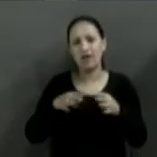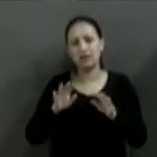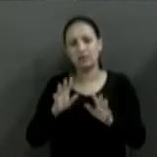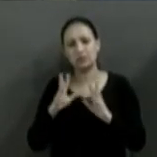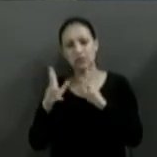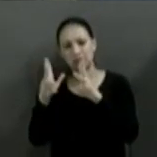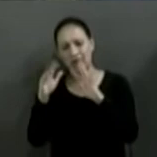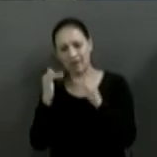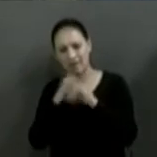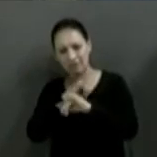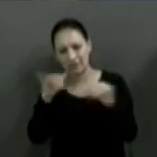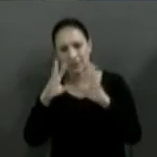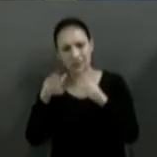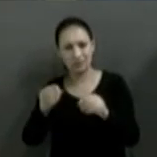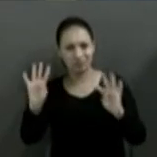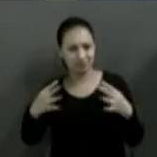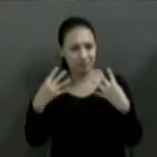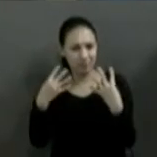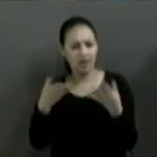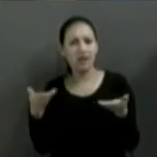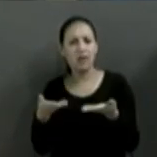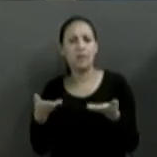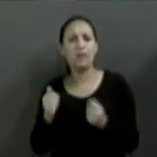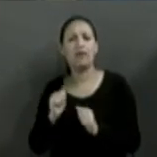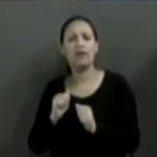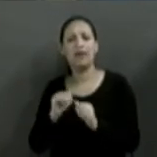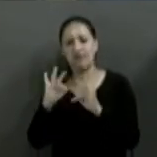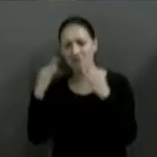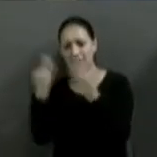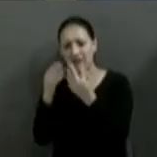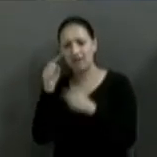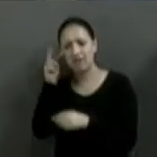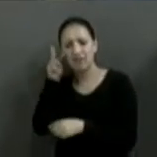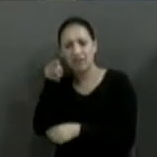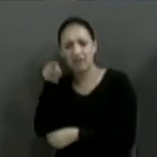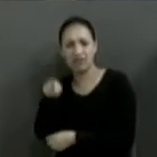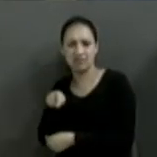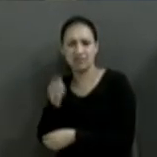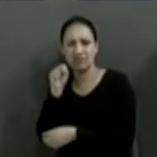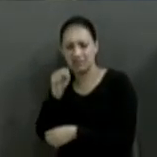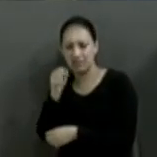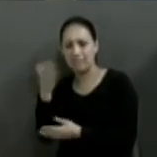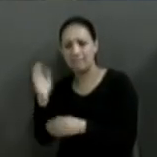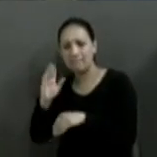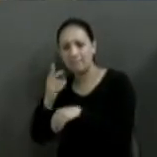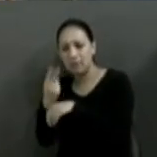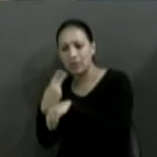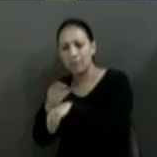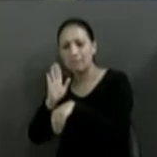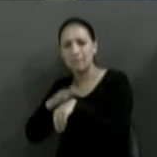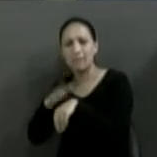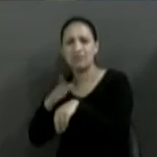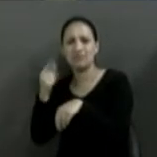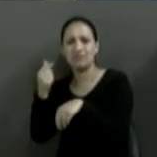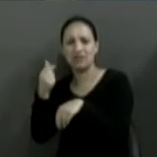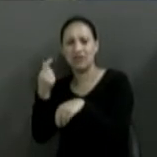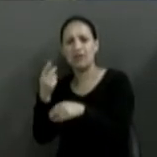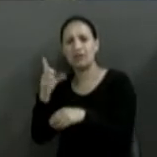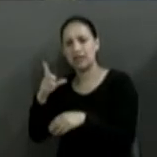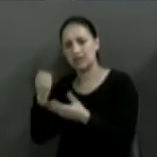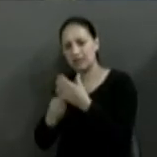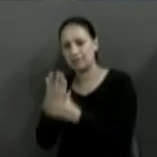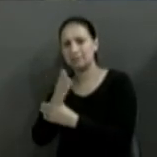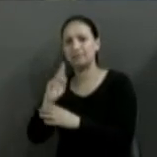especial de Campo Bom, o protagonismo dessas famílias. E sim buscar a verba federal e criar uma política pública